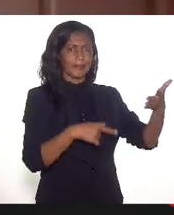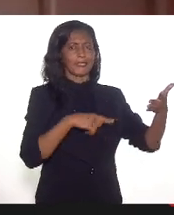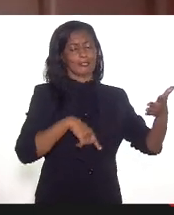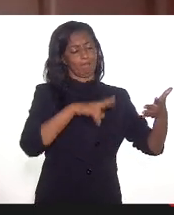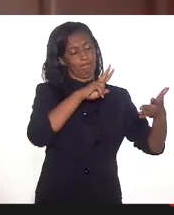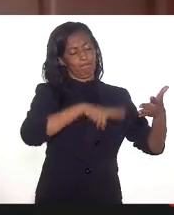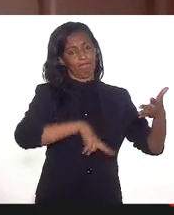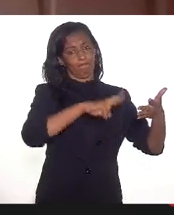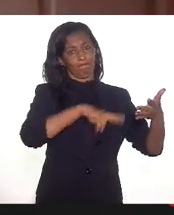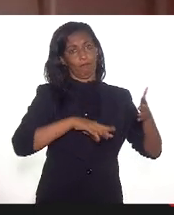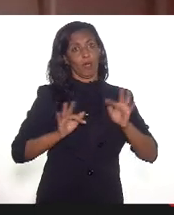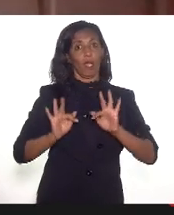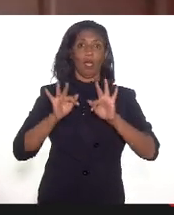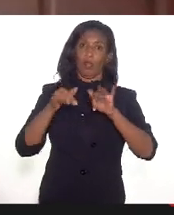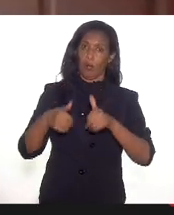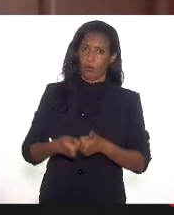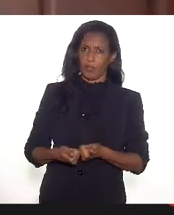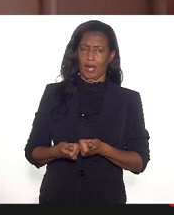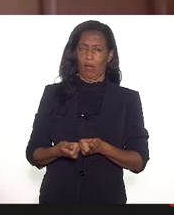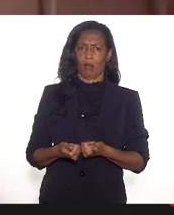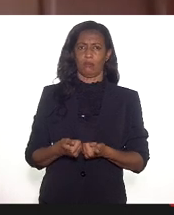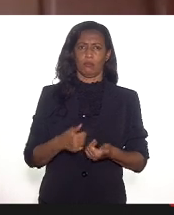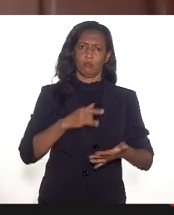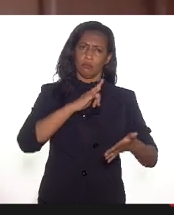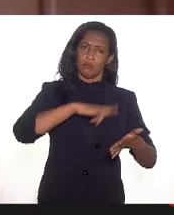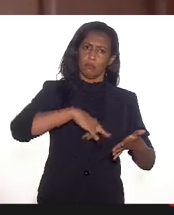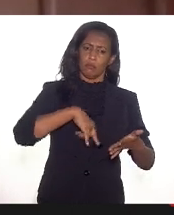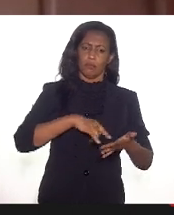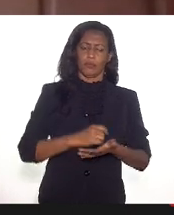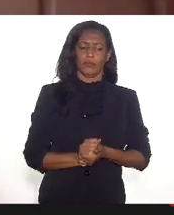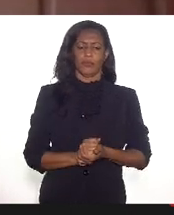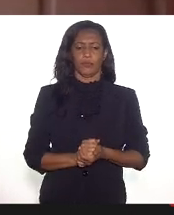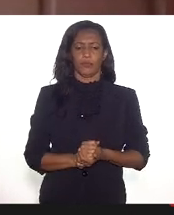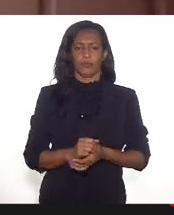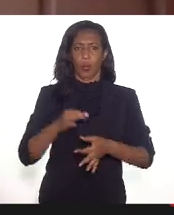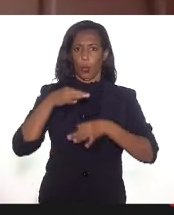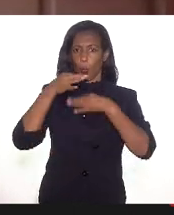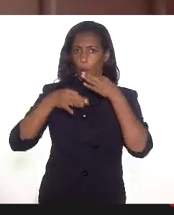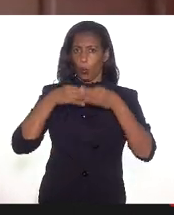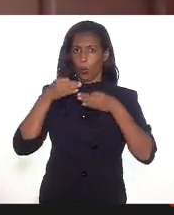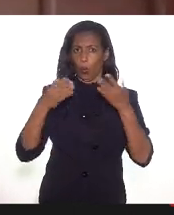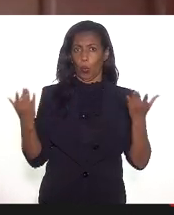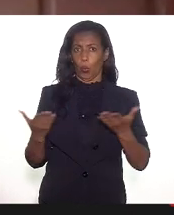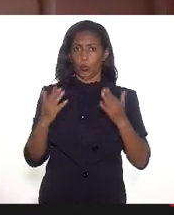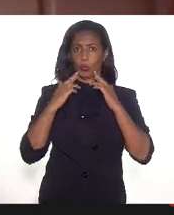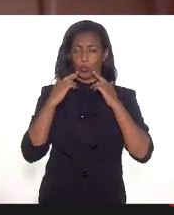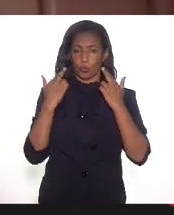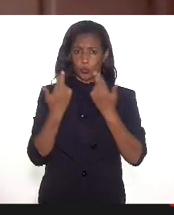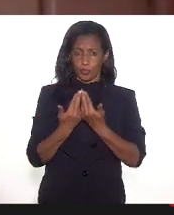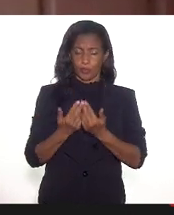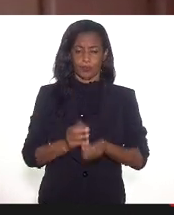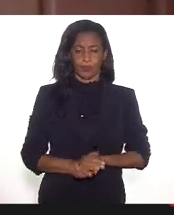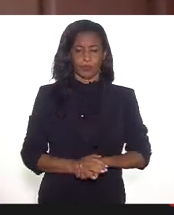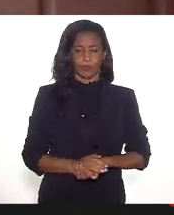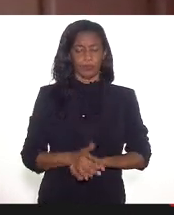lendo ao final os encaminhamentos tirados aqui nessa audiência. quero, mais uma vez,